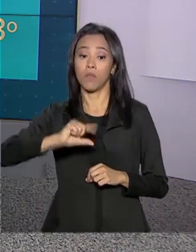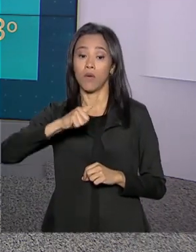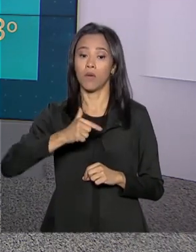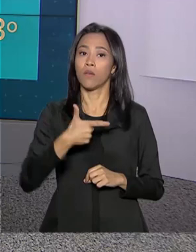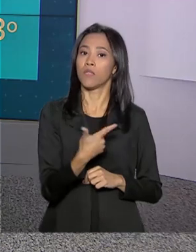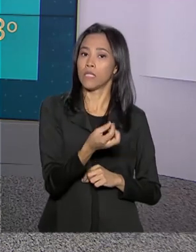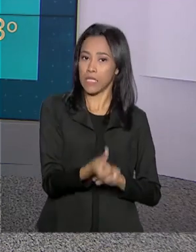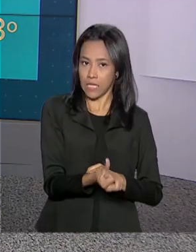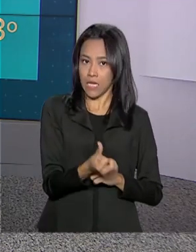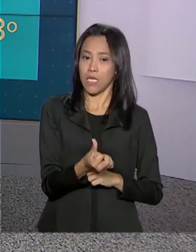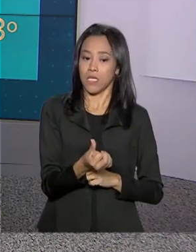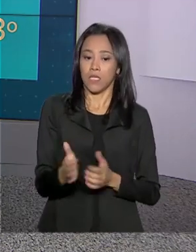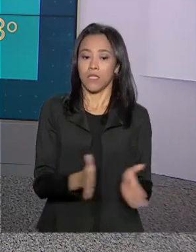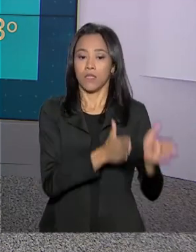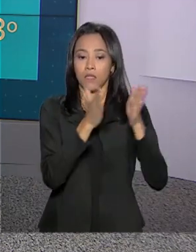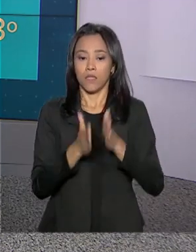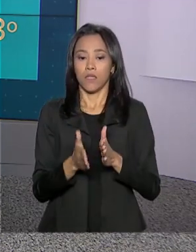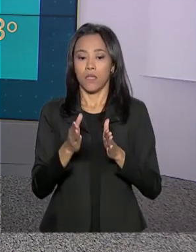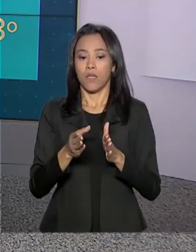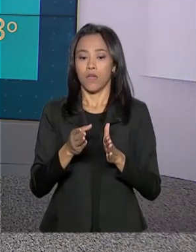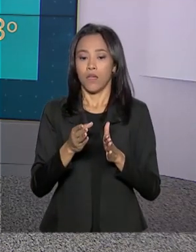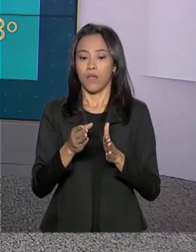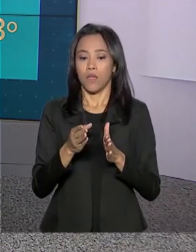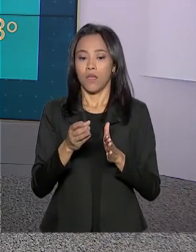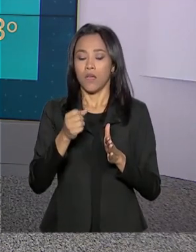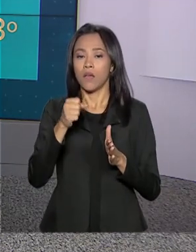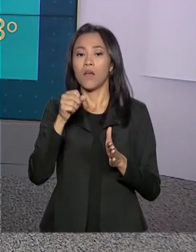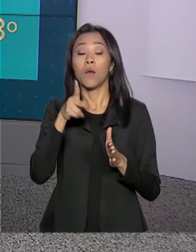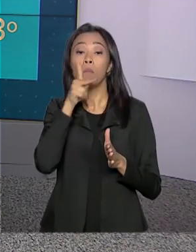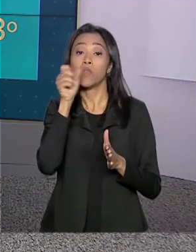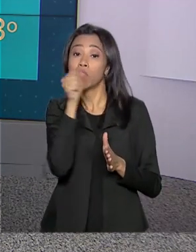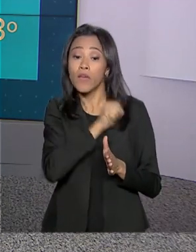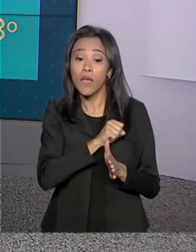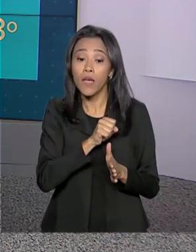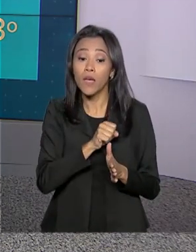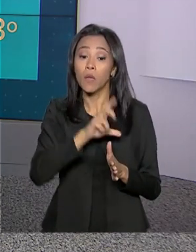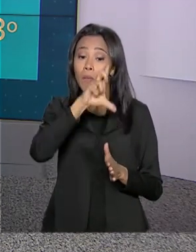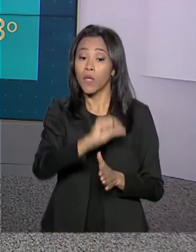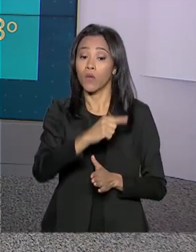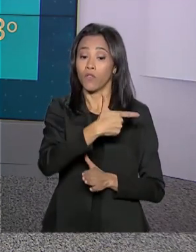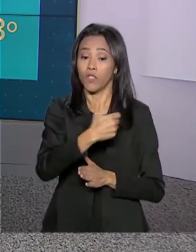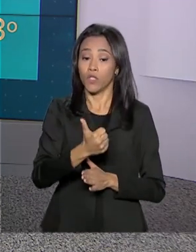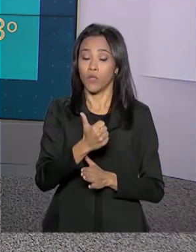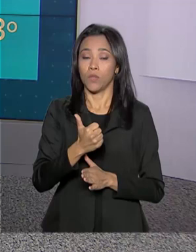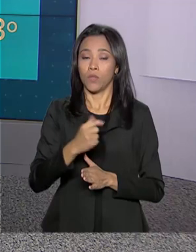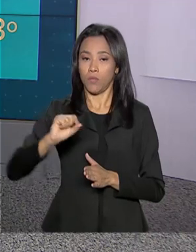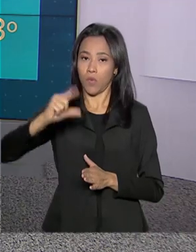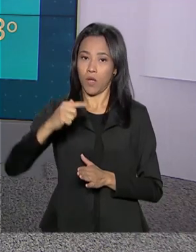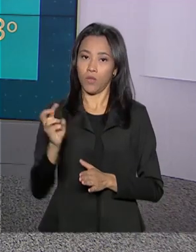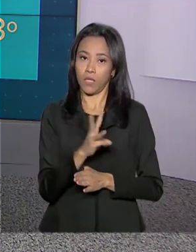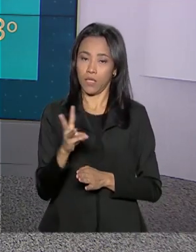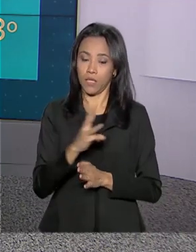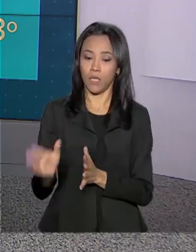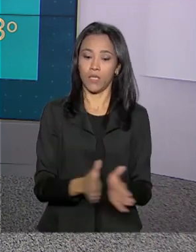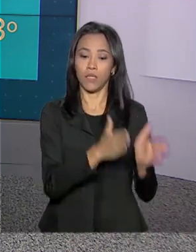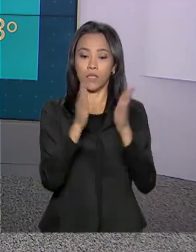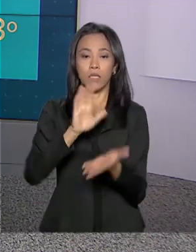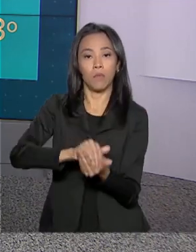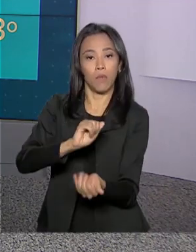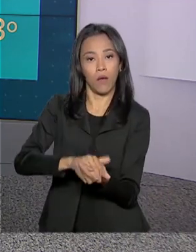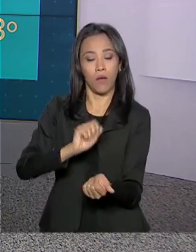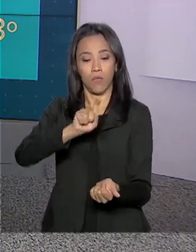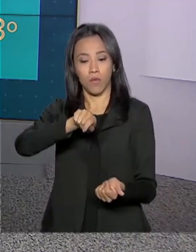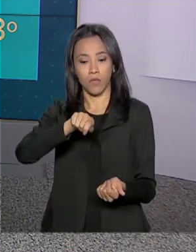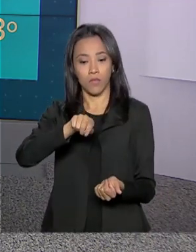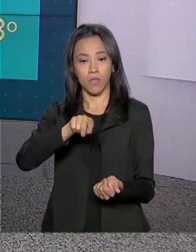26 de máxima. Em Porto Velho, 21 de mínima e 33 de máxima. E na cidade de Palmas,